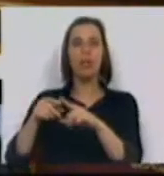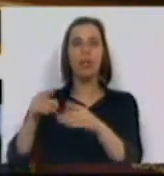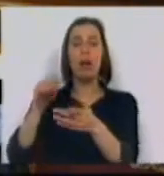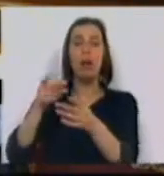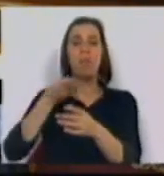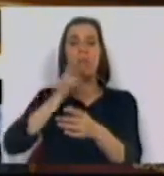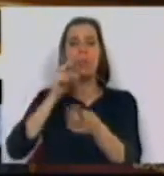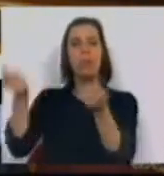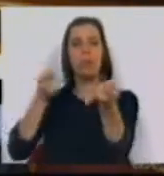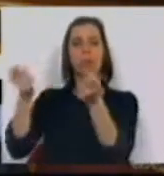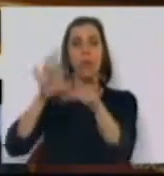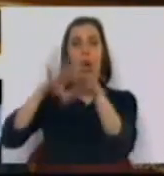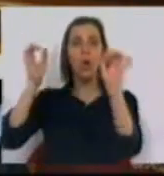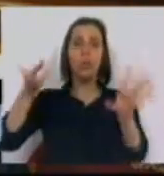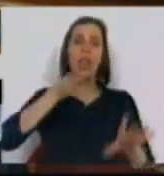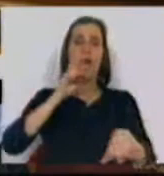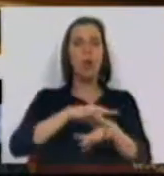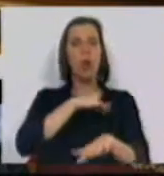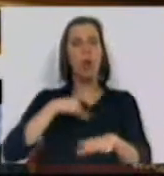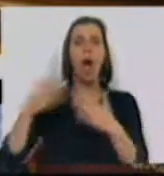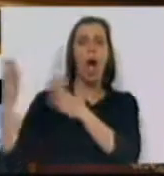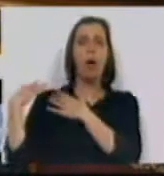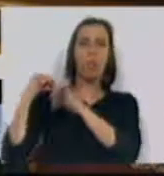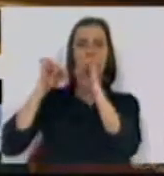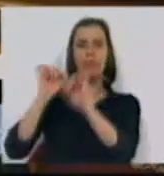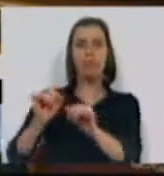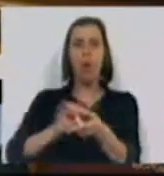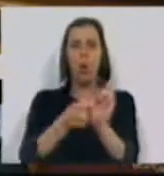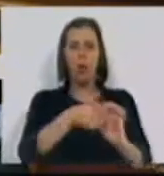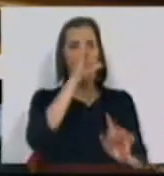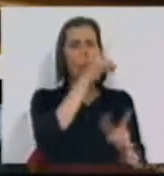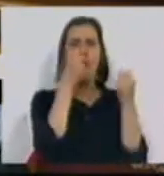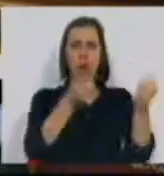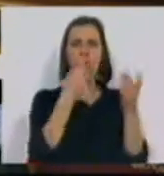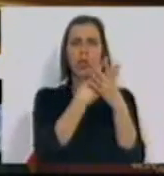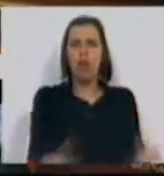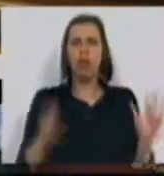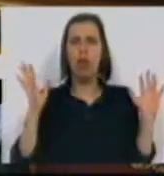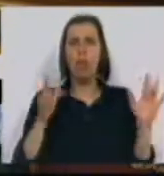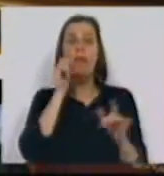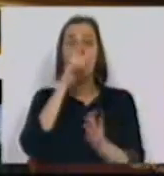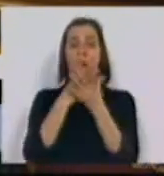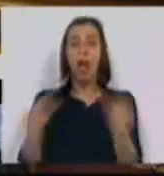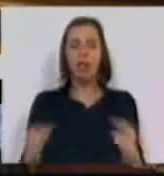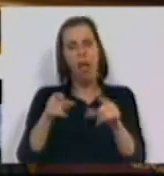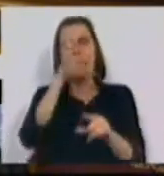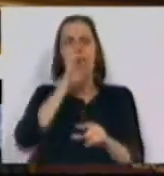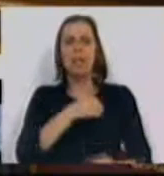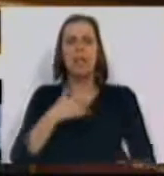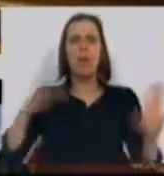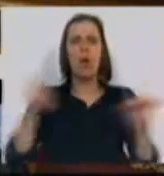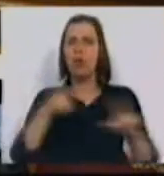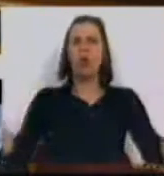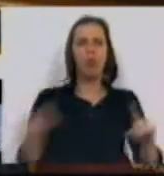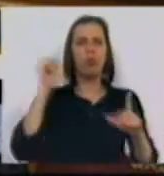administradores hospitalares e para os diretores clínicos a responsabilidade daquilo que o Governo não consegue resolver. Quem tem de resolver isso é o Ministério da Saúde,